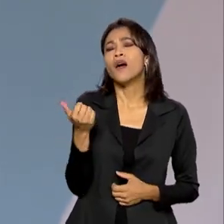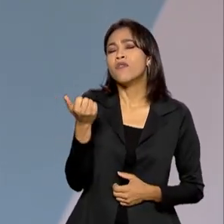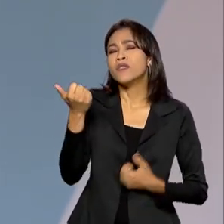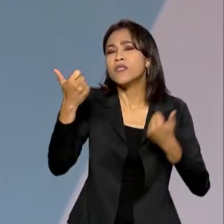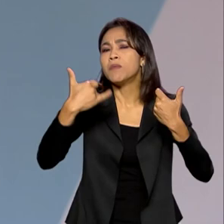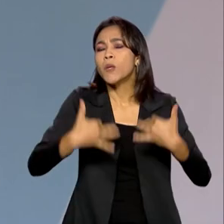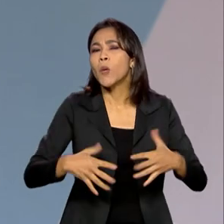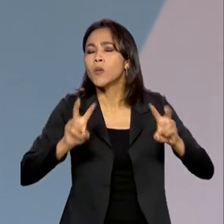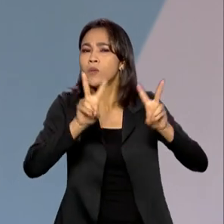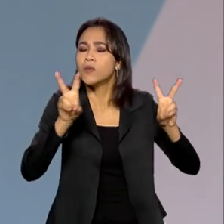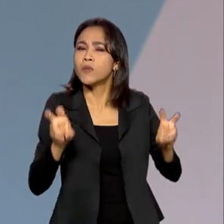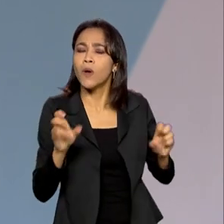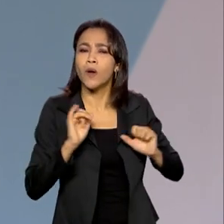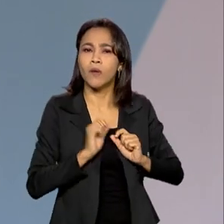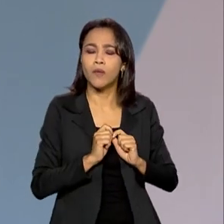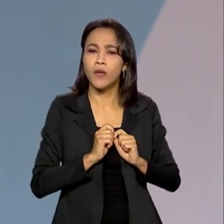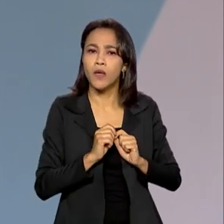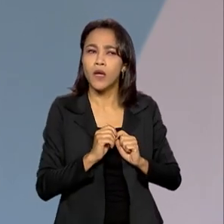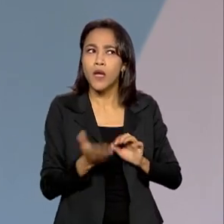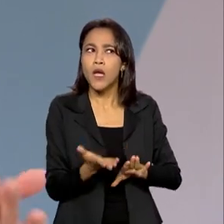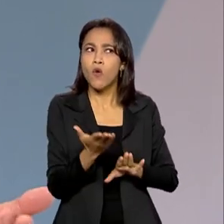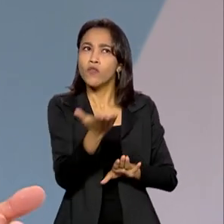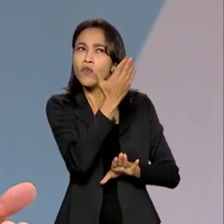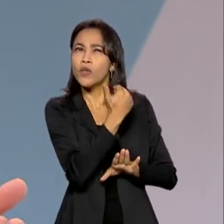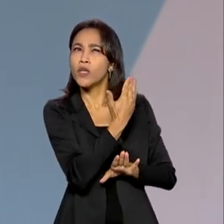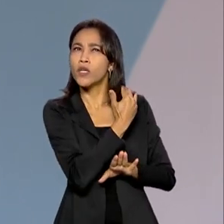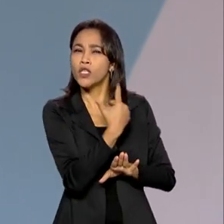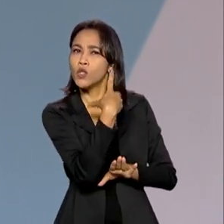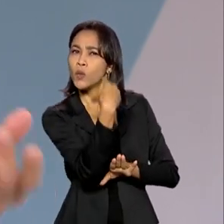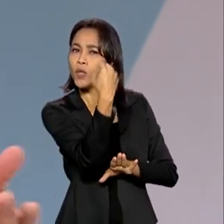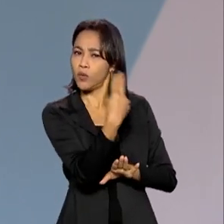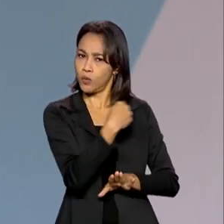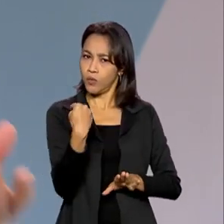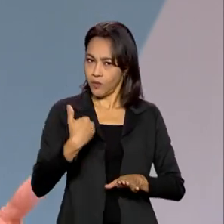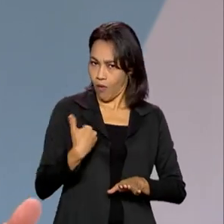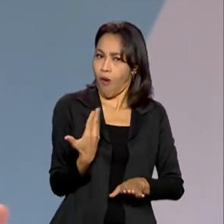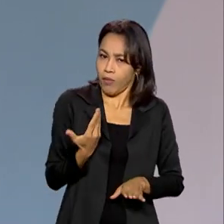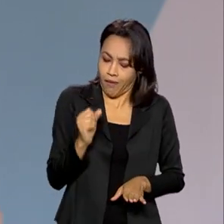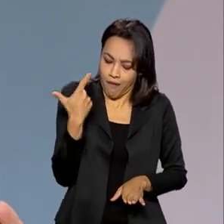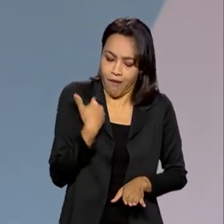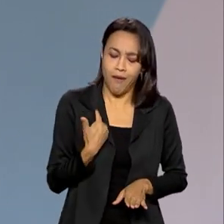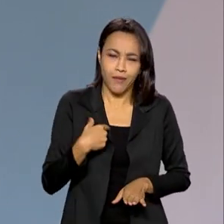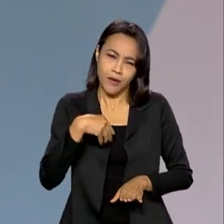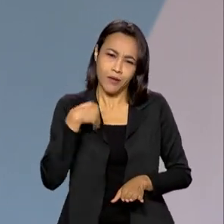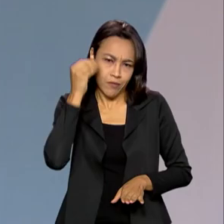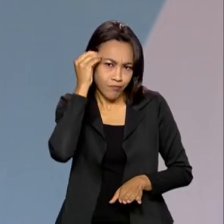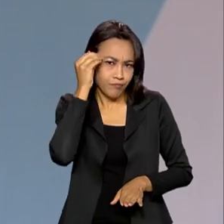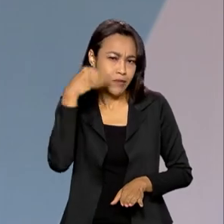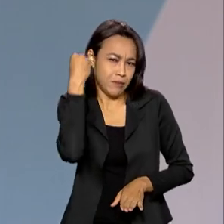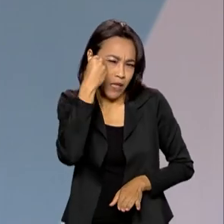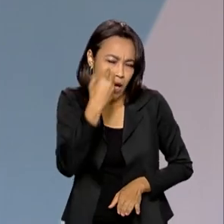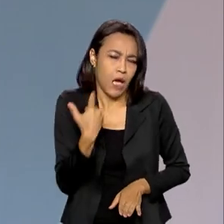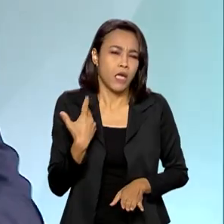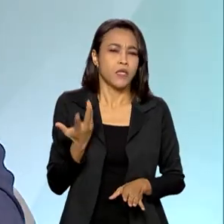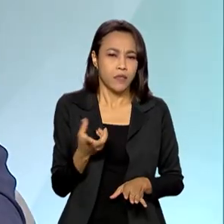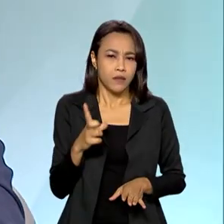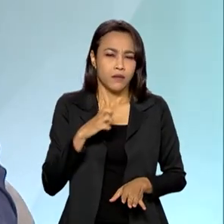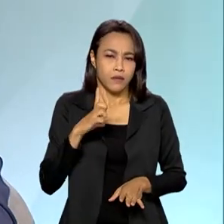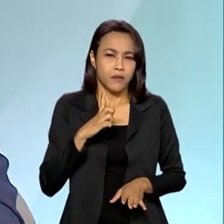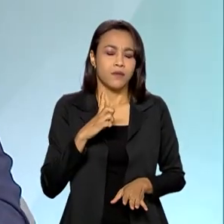deferência quando foi feita a escolha do seu nome. E, é claro, além da sua capacitação, da sua experiência, tem também